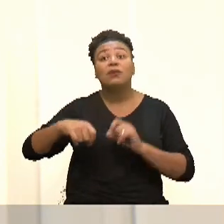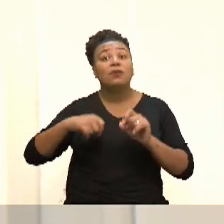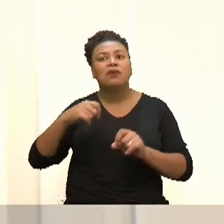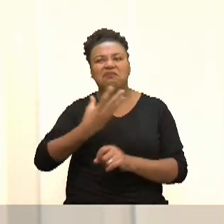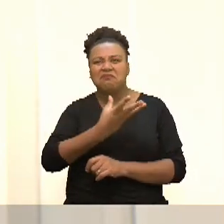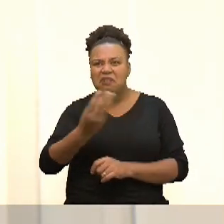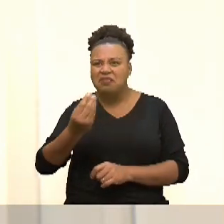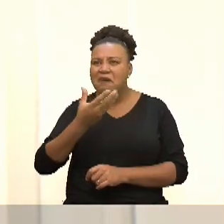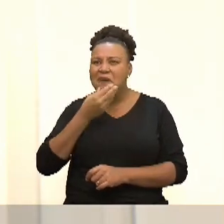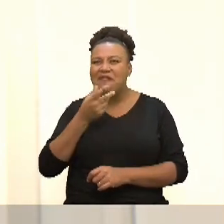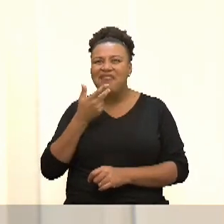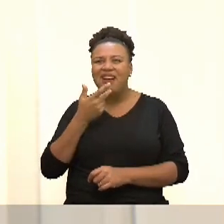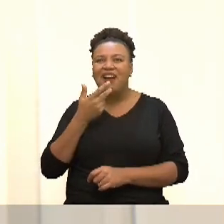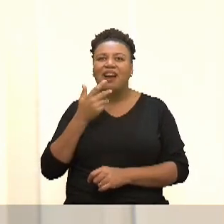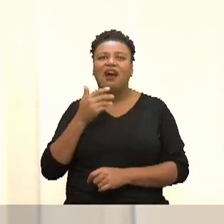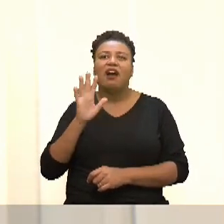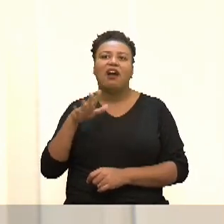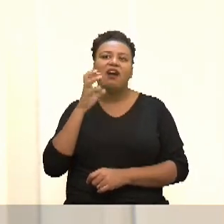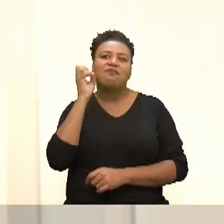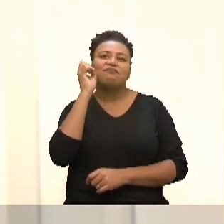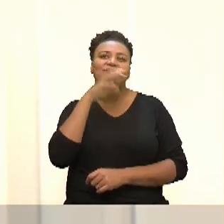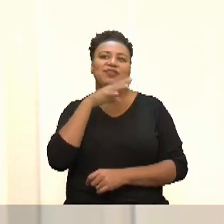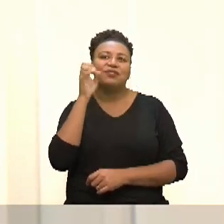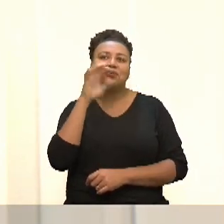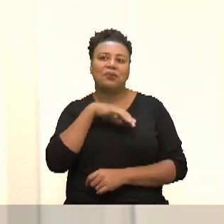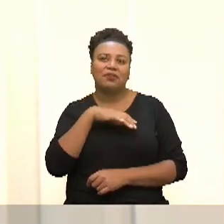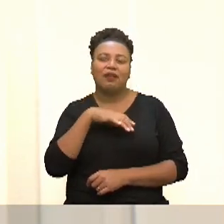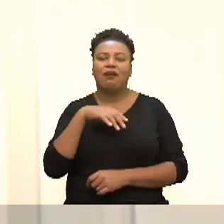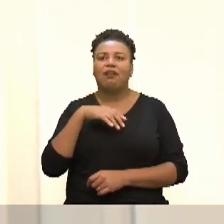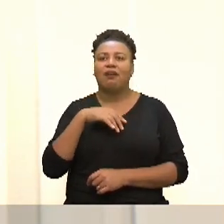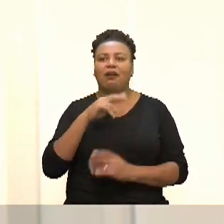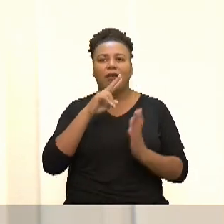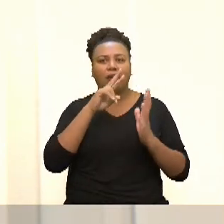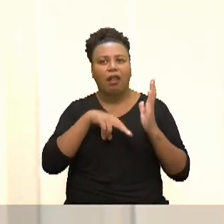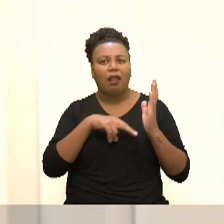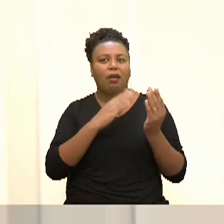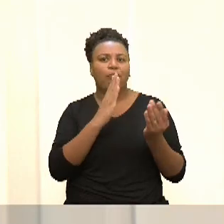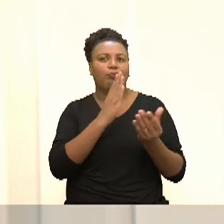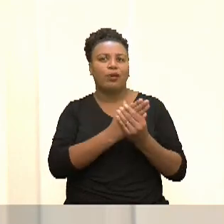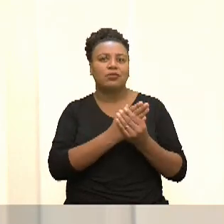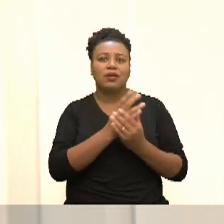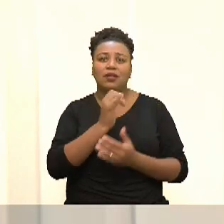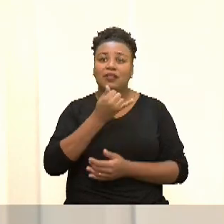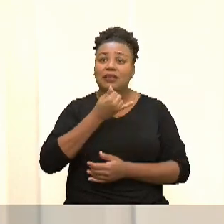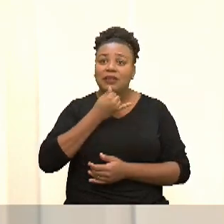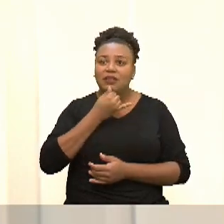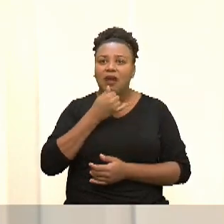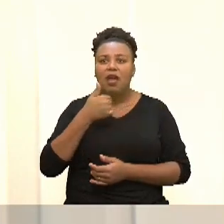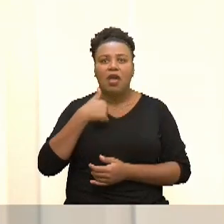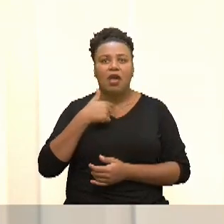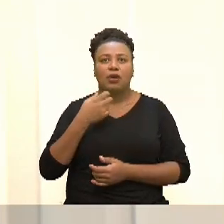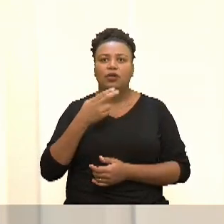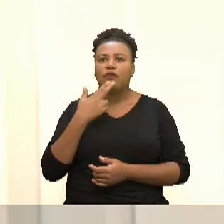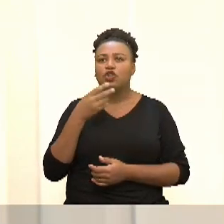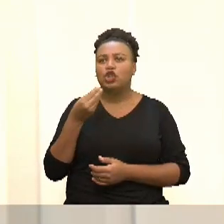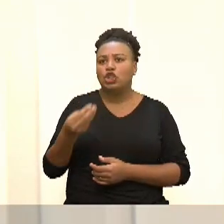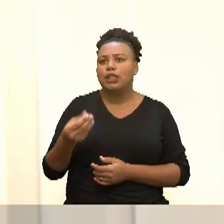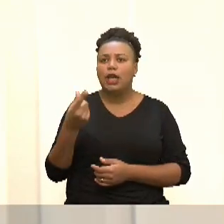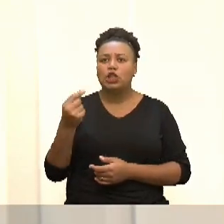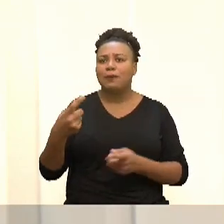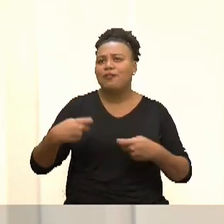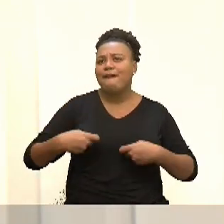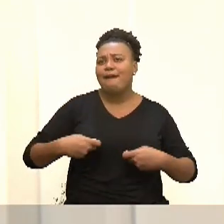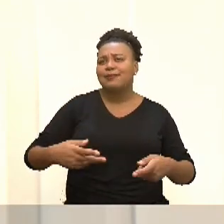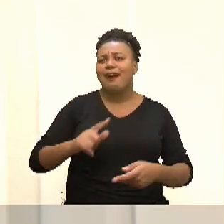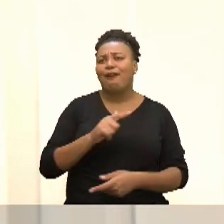muitos homens dizem absurdos que a gente lê em processos diariamente, infelizmente. Eu não vou te dar dinheiro para tu gastar